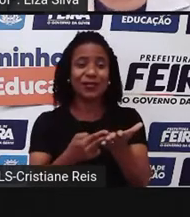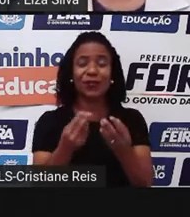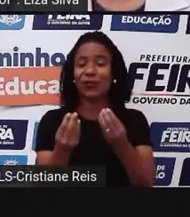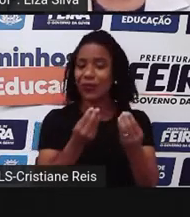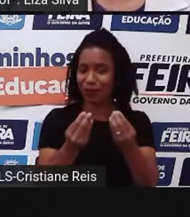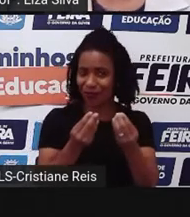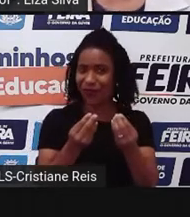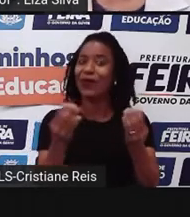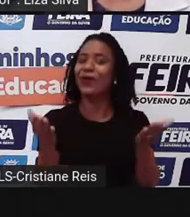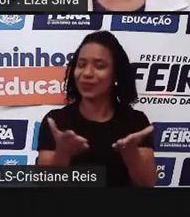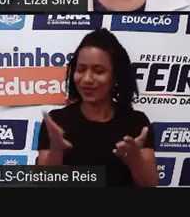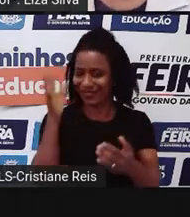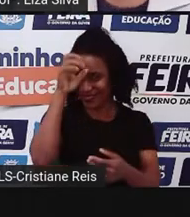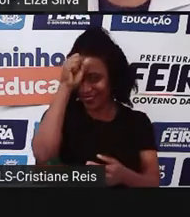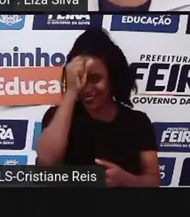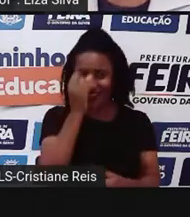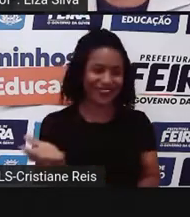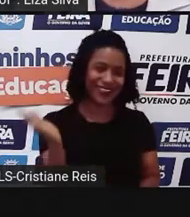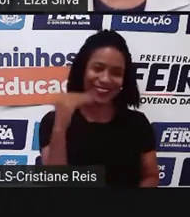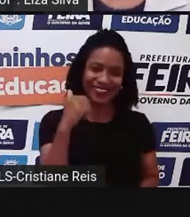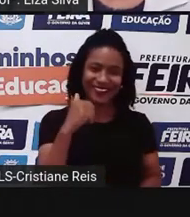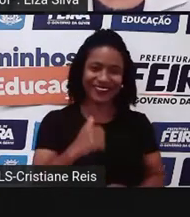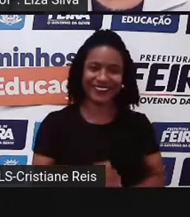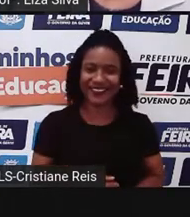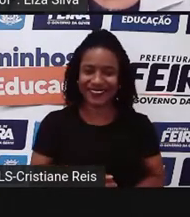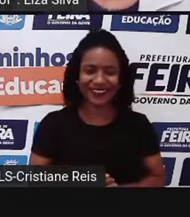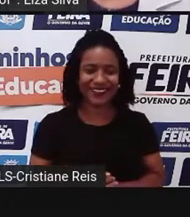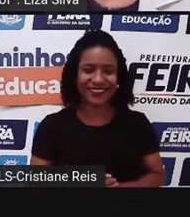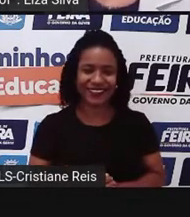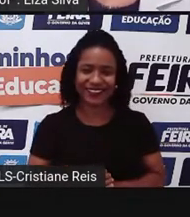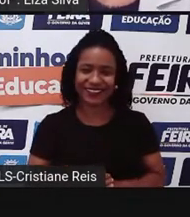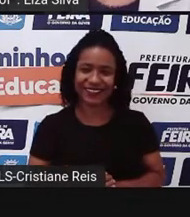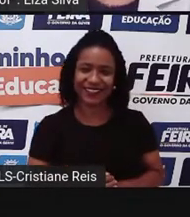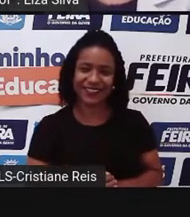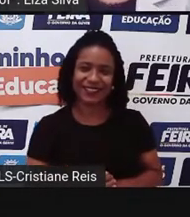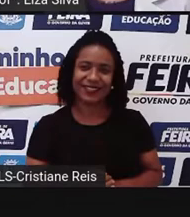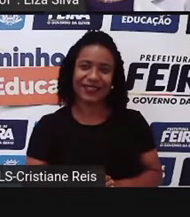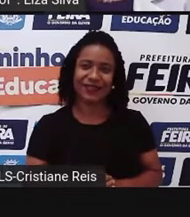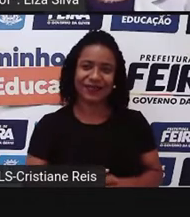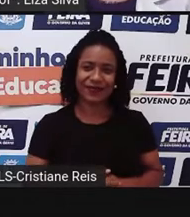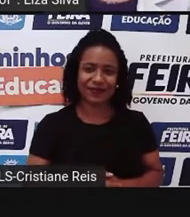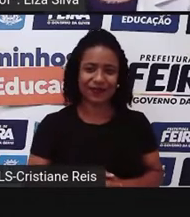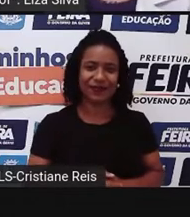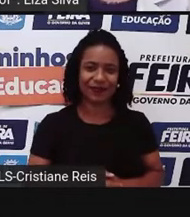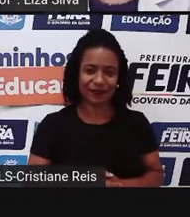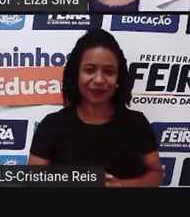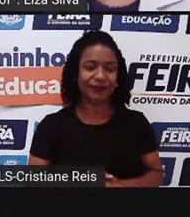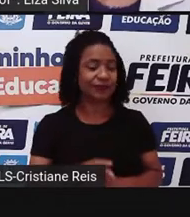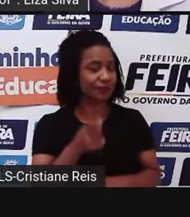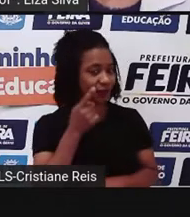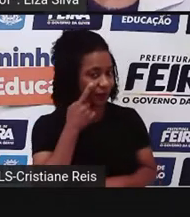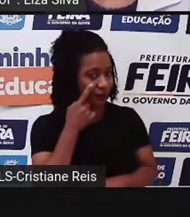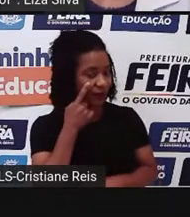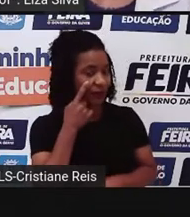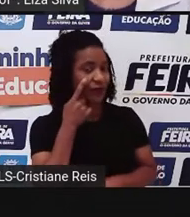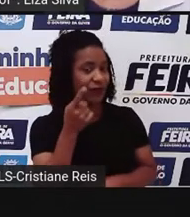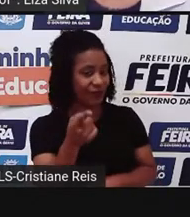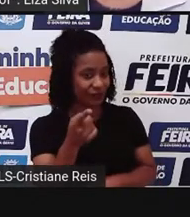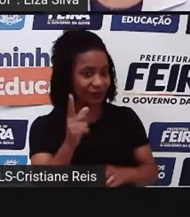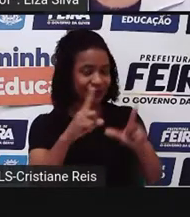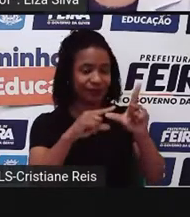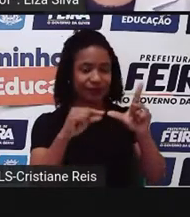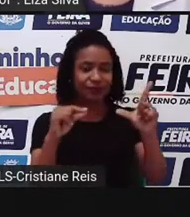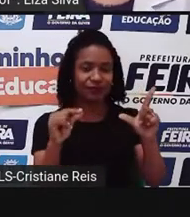neste encontro. Let's go! Então, vejam que ao acessar o link da